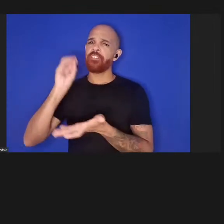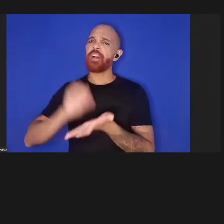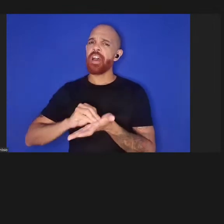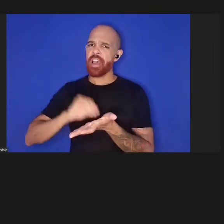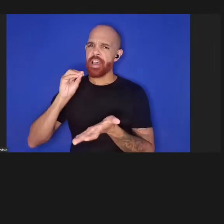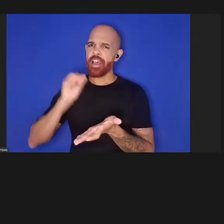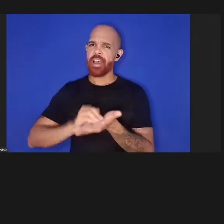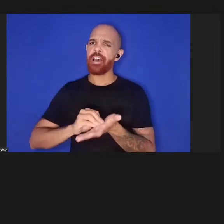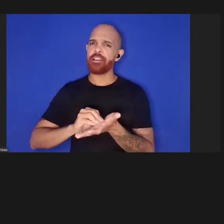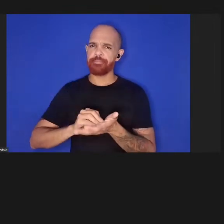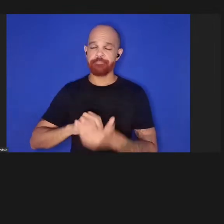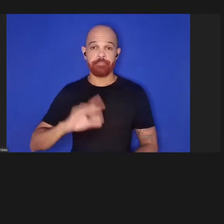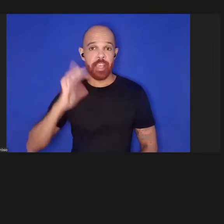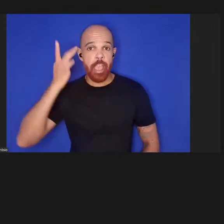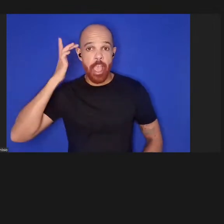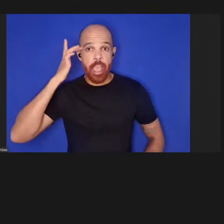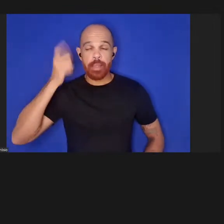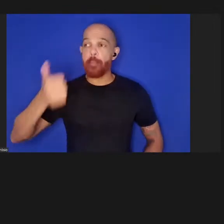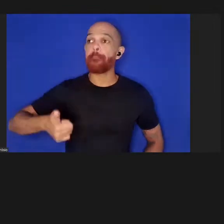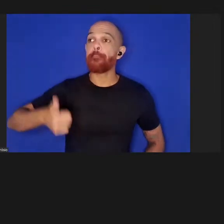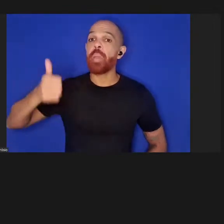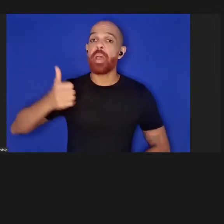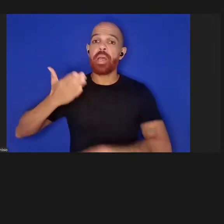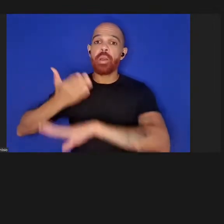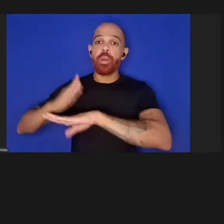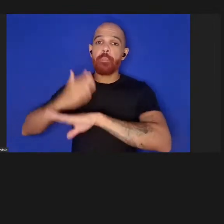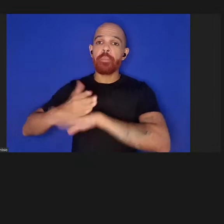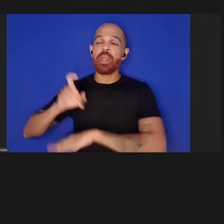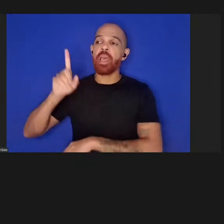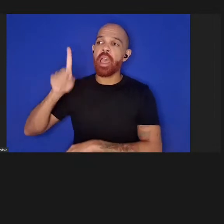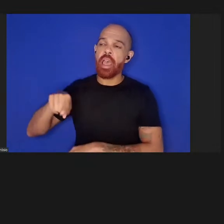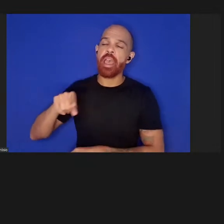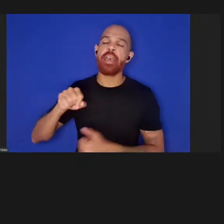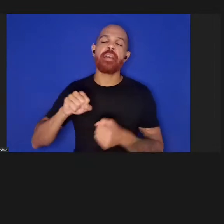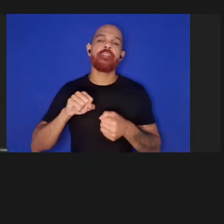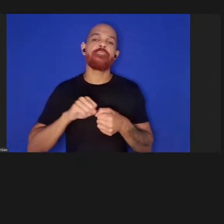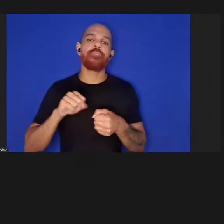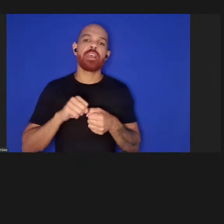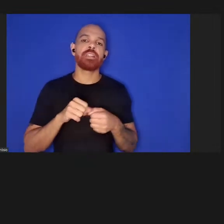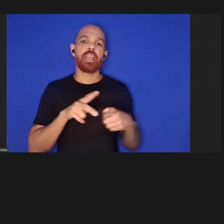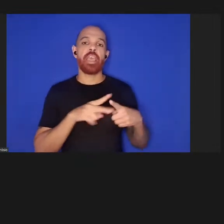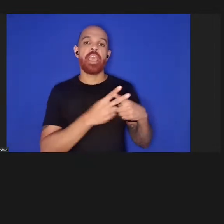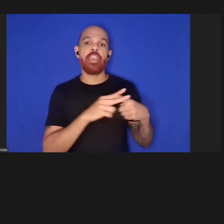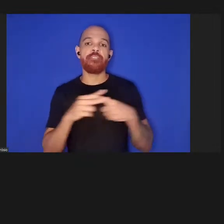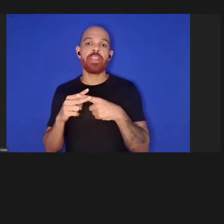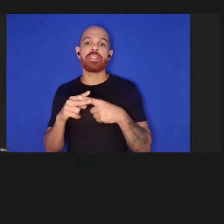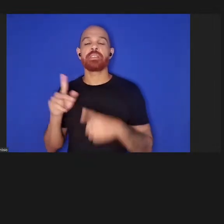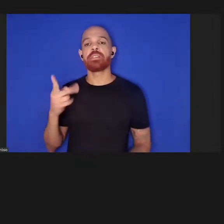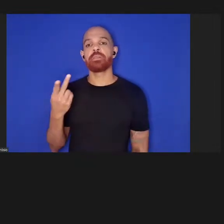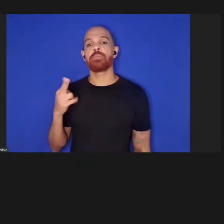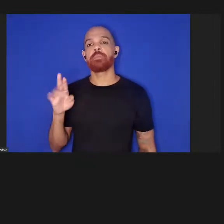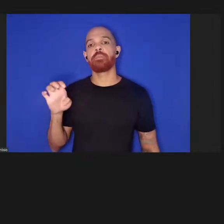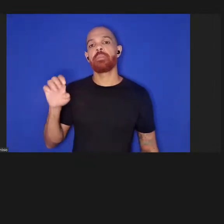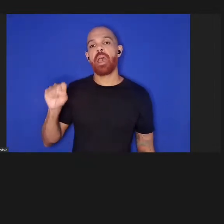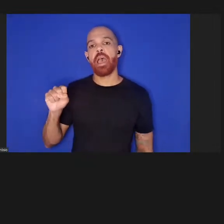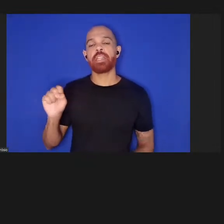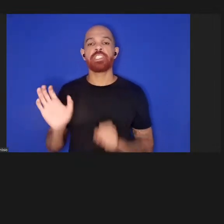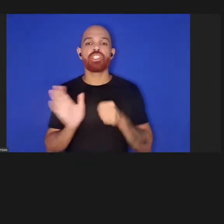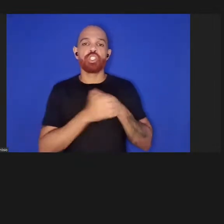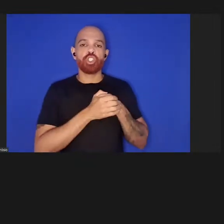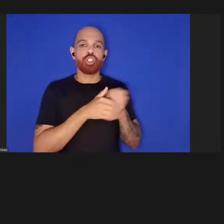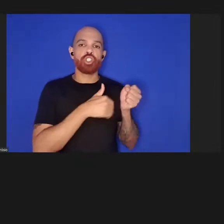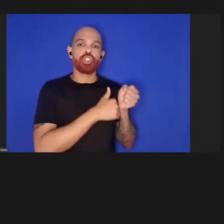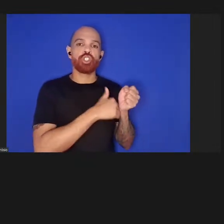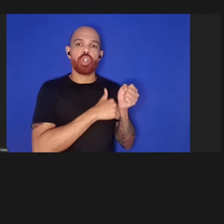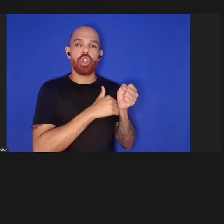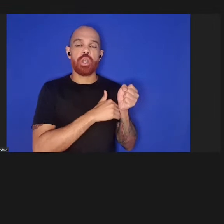realmente a melhor prática é aquela feita por revisões de pares e de forma sigilosa e talvez